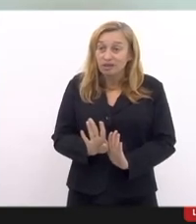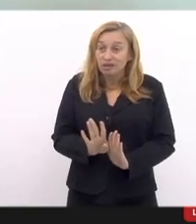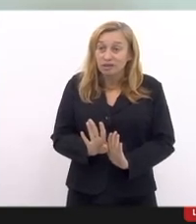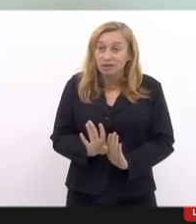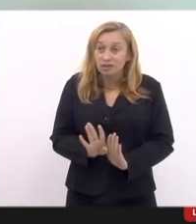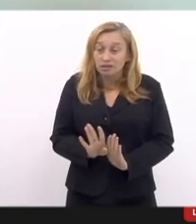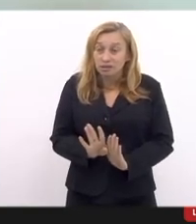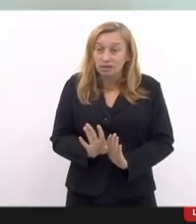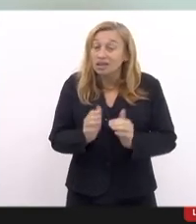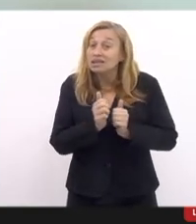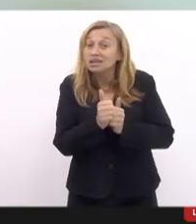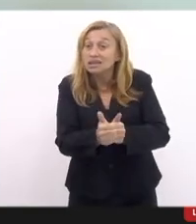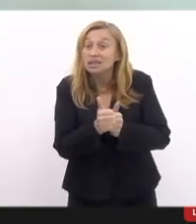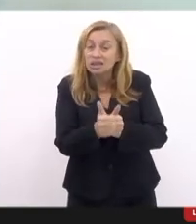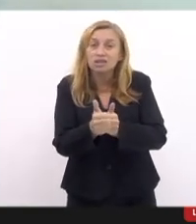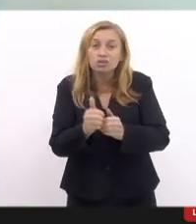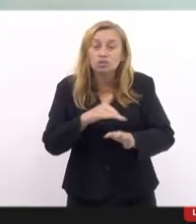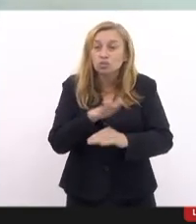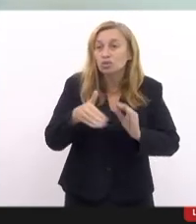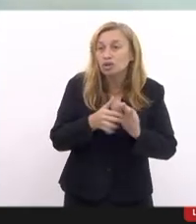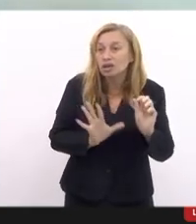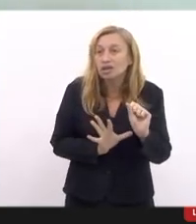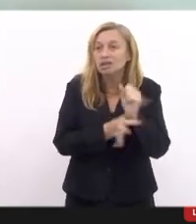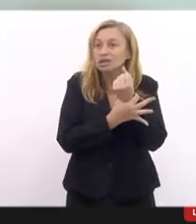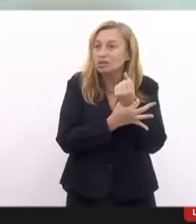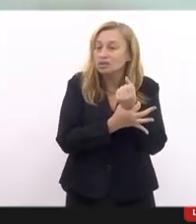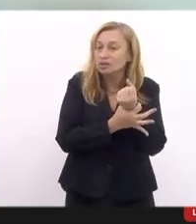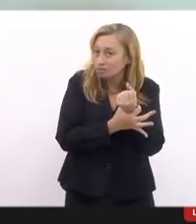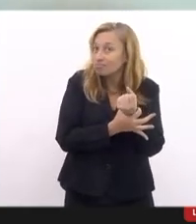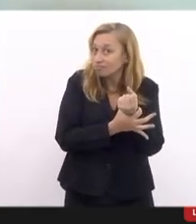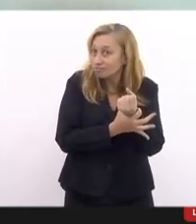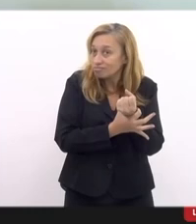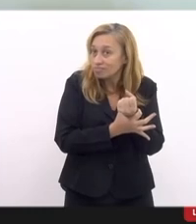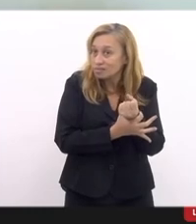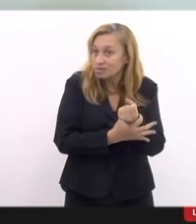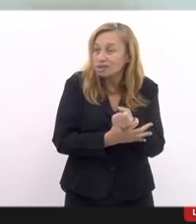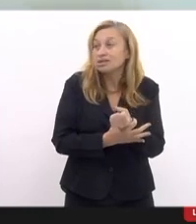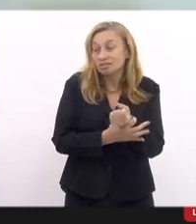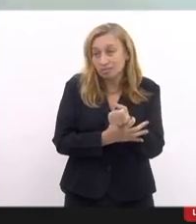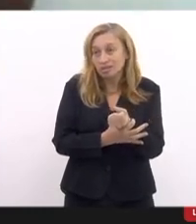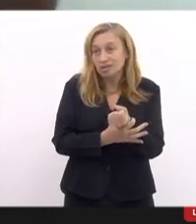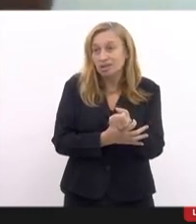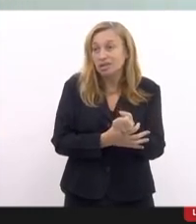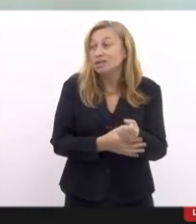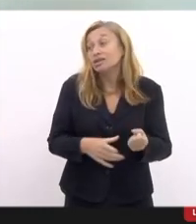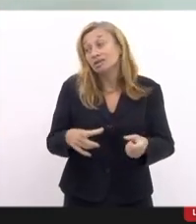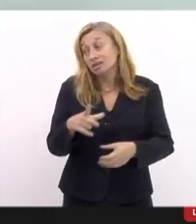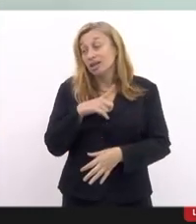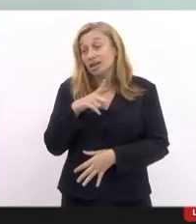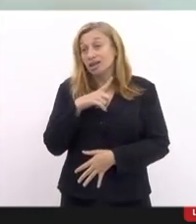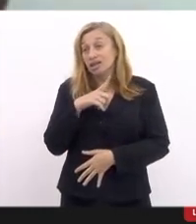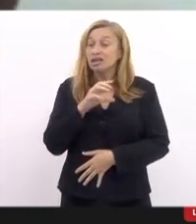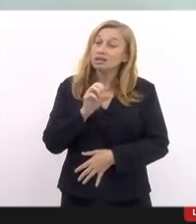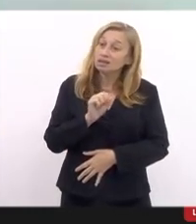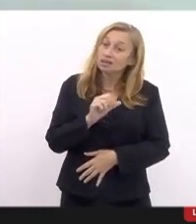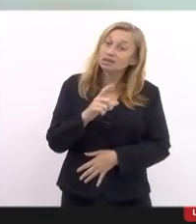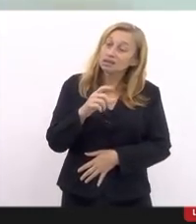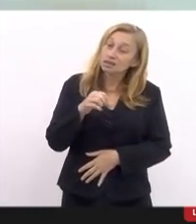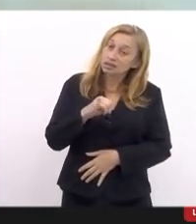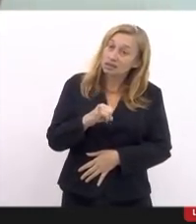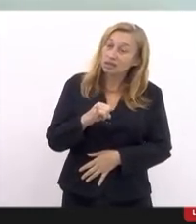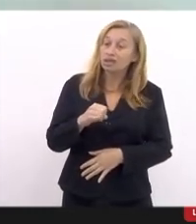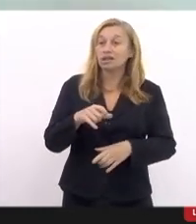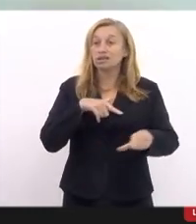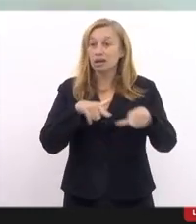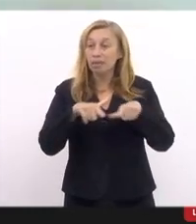seguindo toda a segurança e os princípios legais que ele teria se ele estivesse fardado dentro